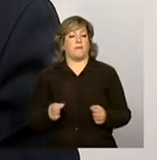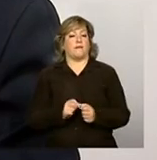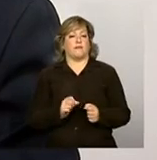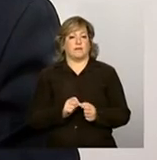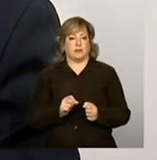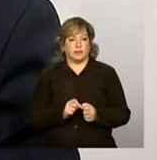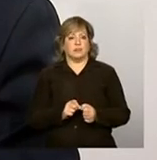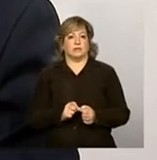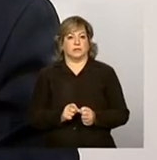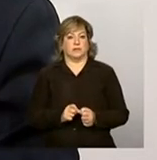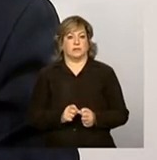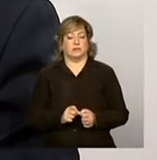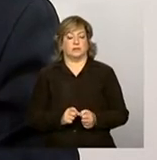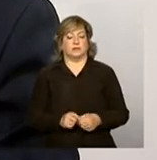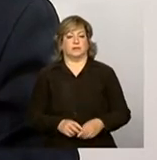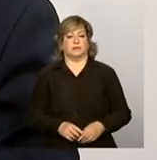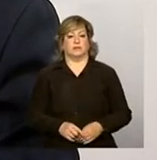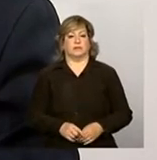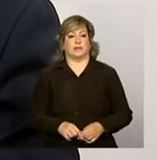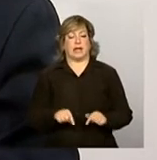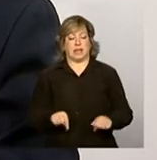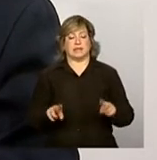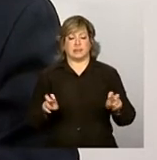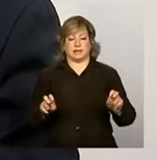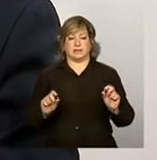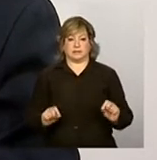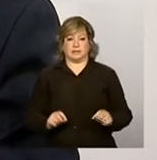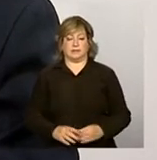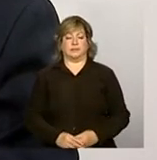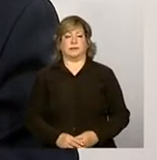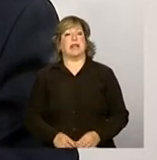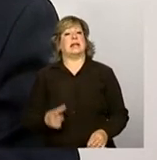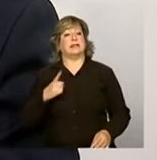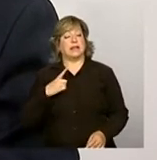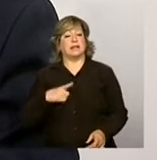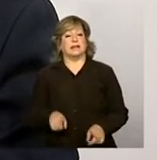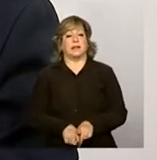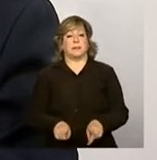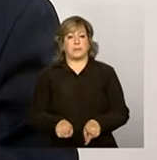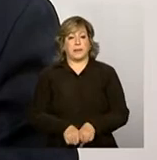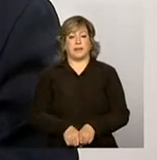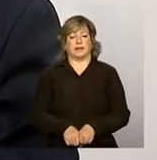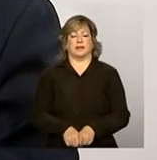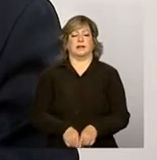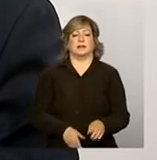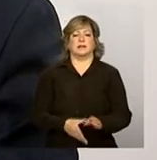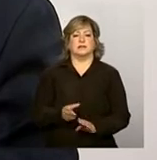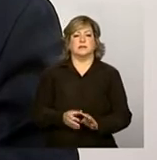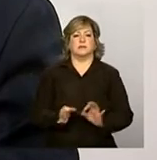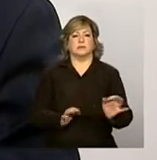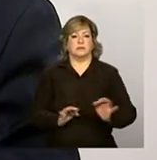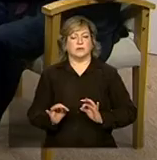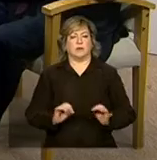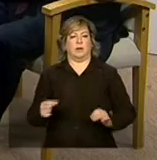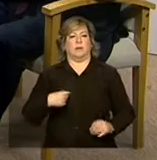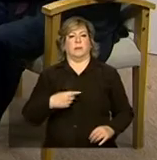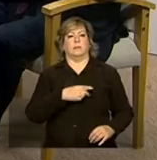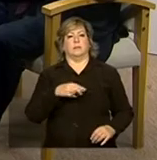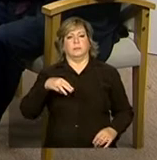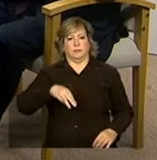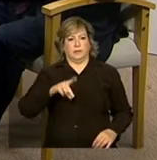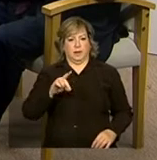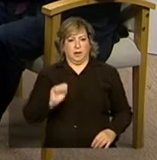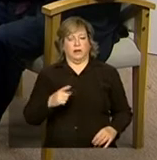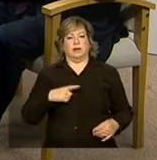essa questão. Tem também as instituições operacionais que o Ministério publica, tem os informes.